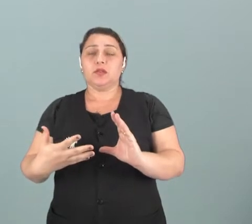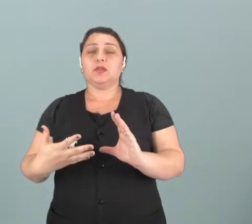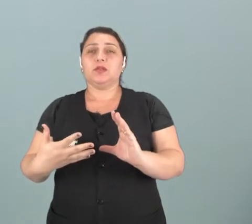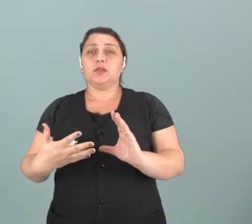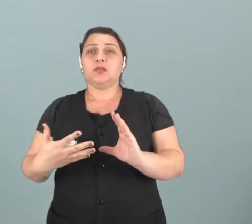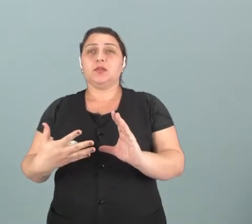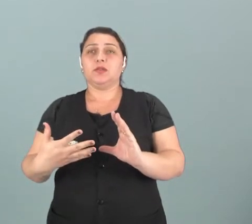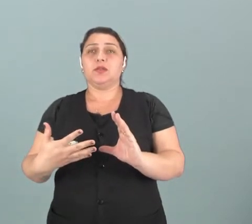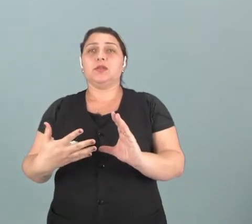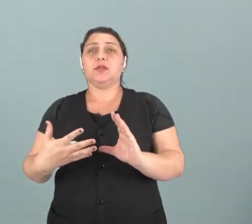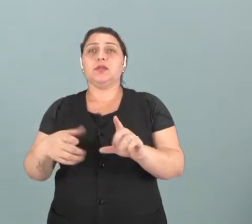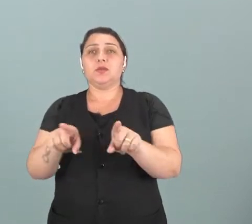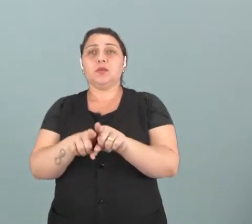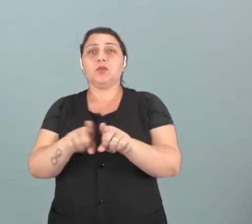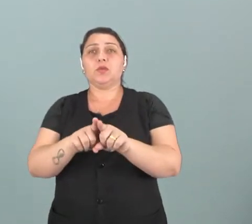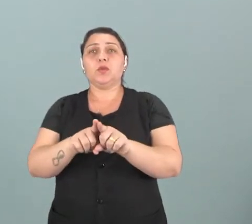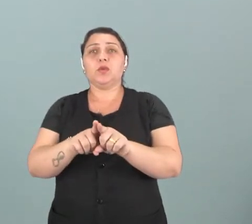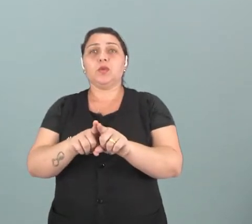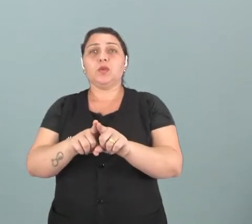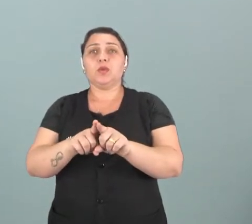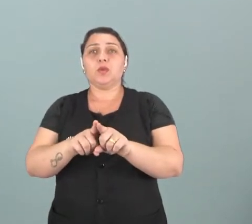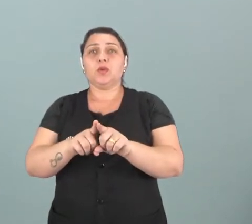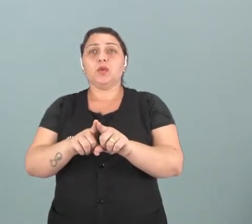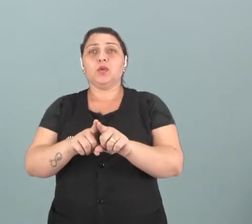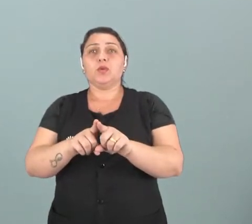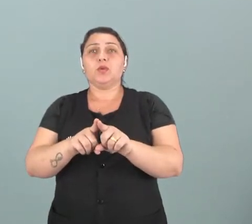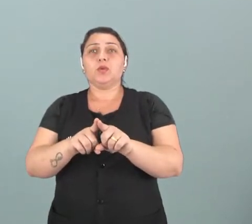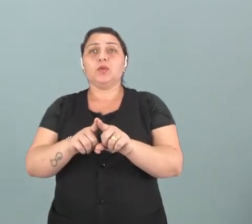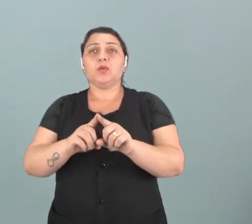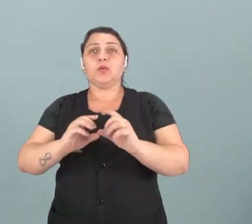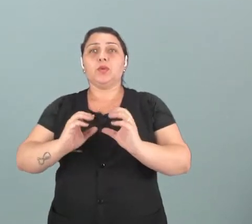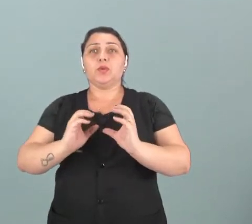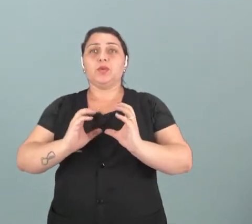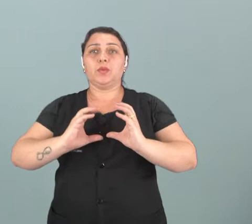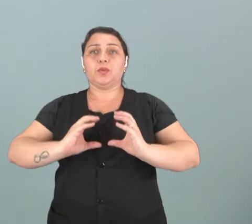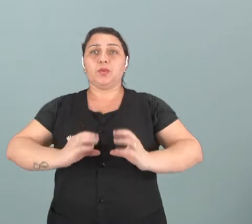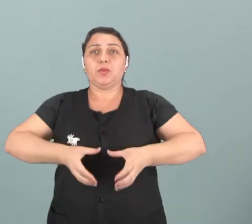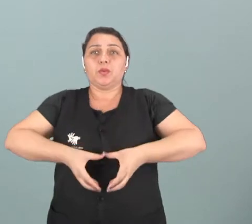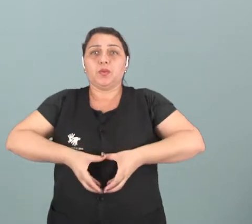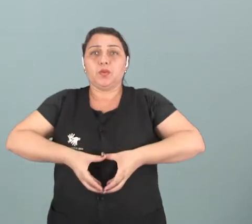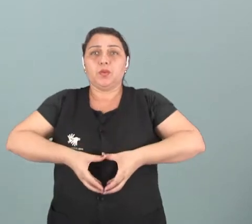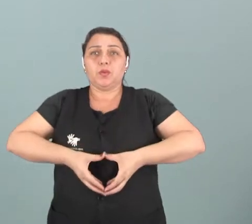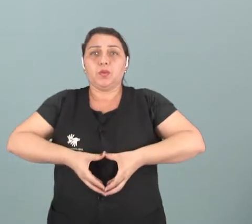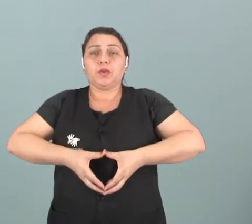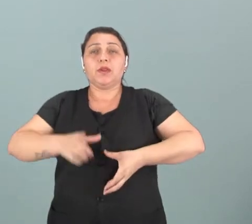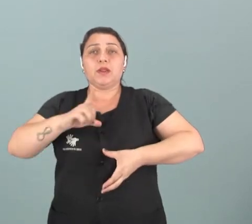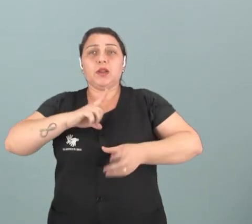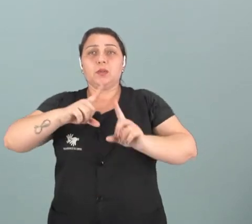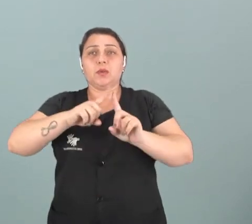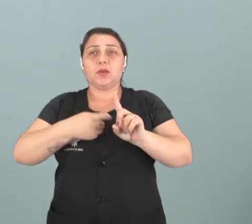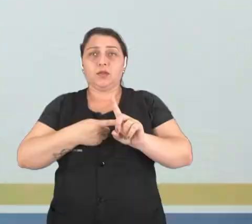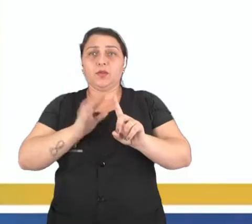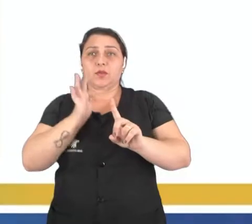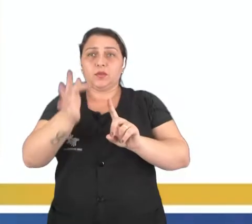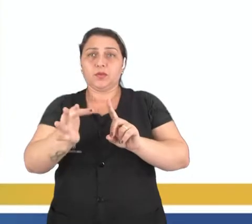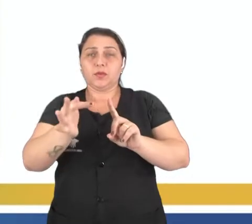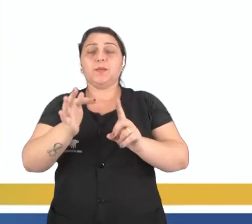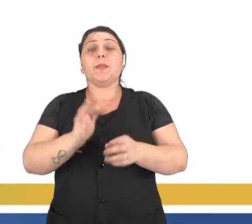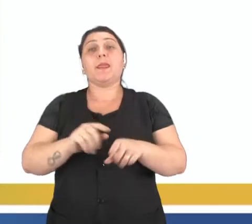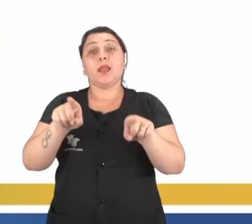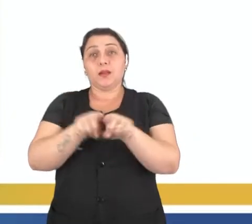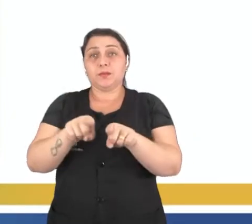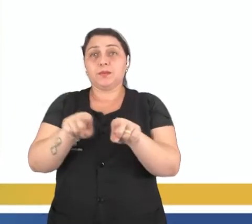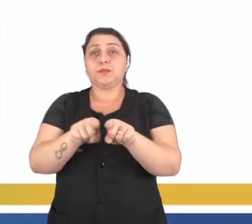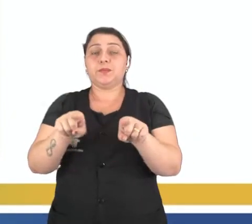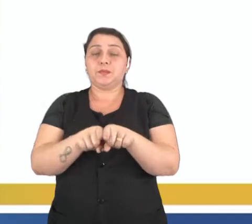e a manutenção do útero, para que ele possa receber caso ocorra uma gravidez, tá? E além